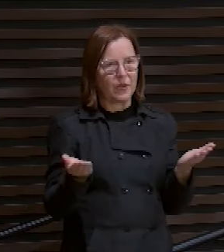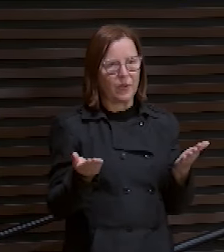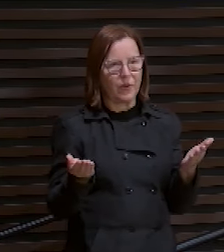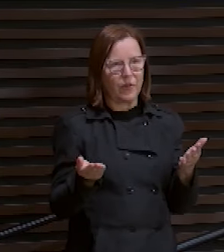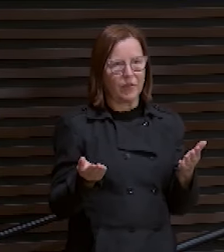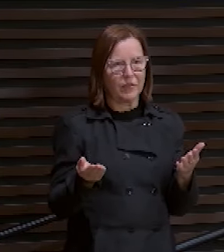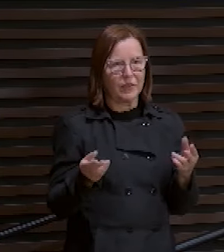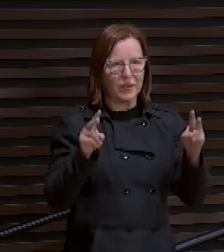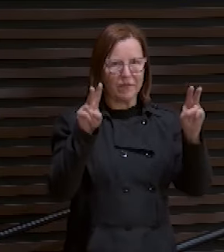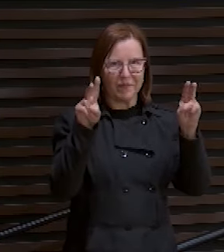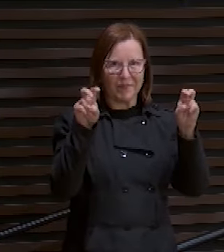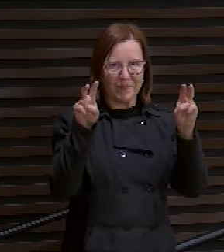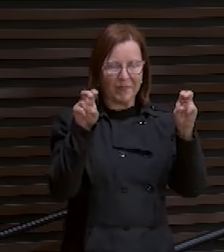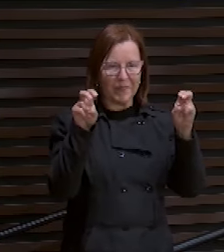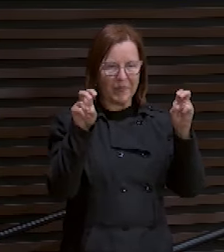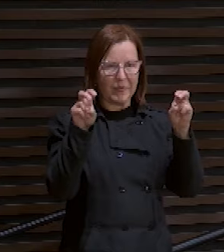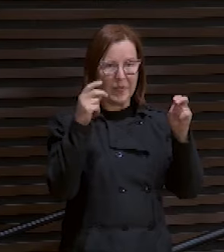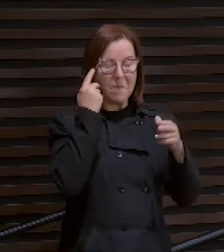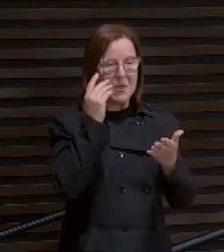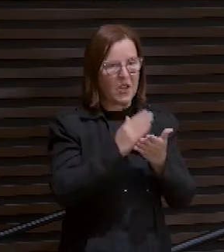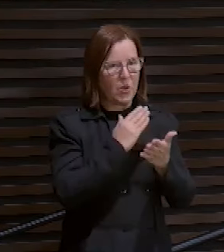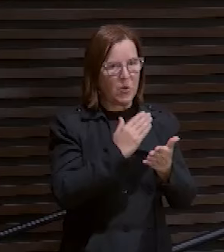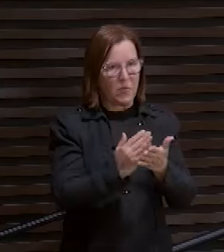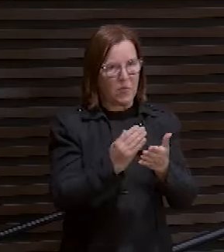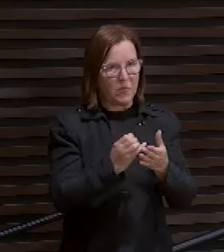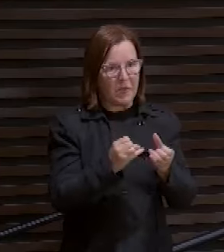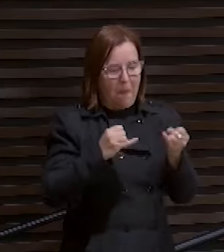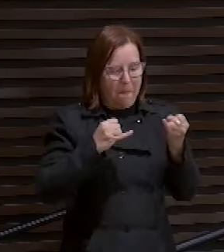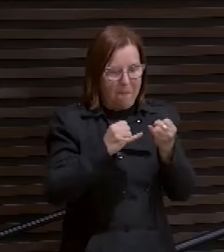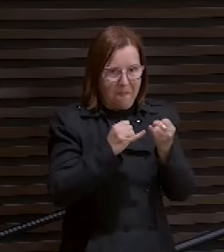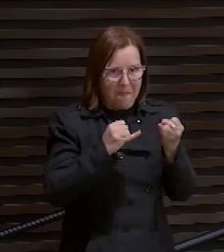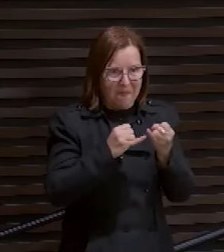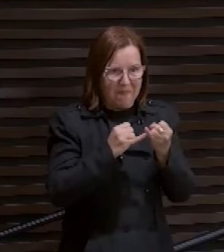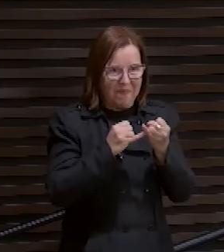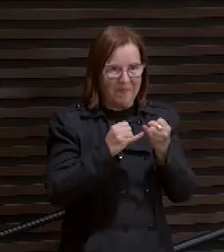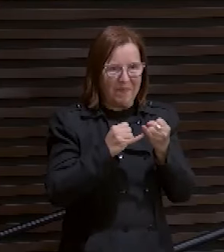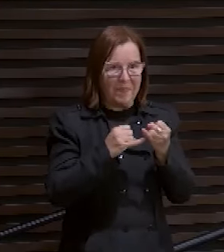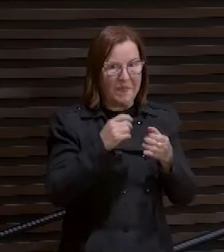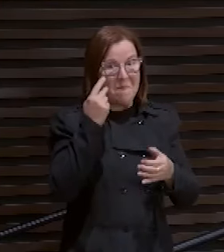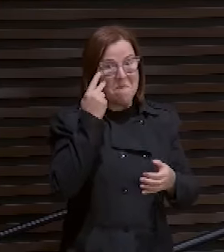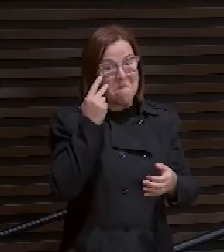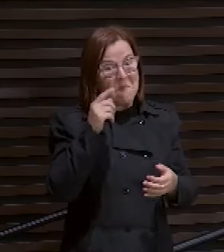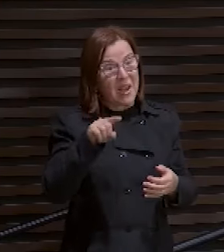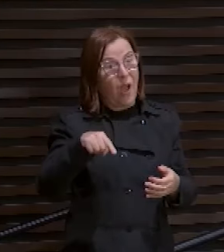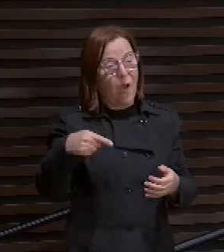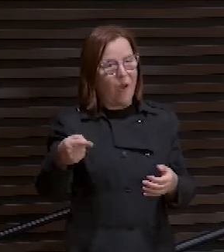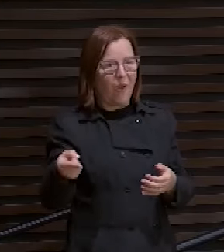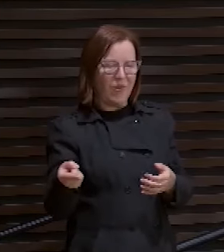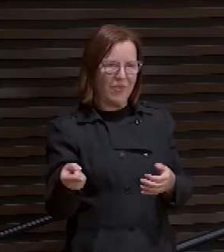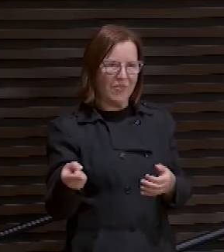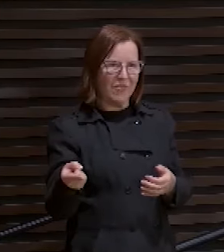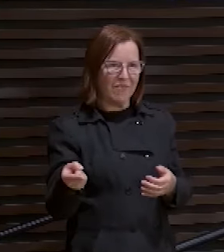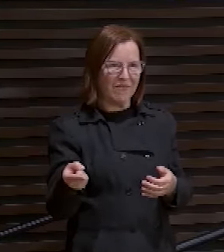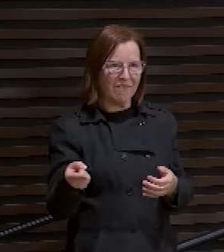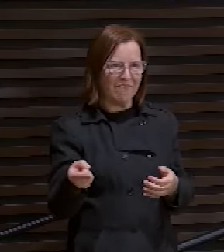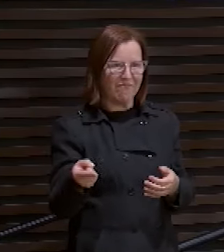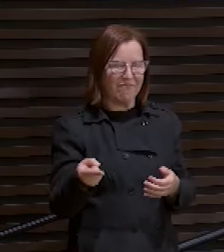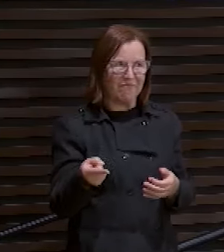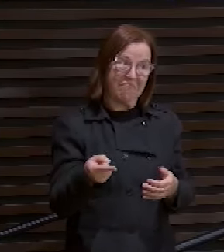um tema que, para alguns, é espinhoso, para outros, é tabu,